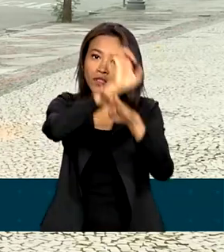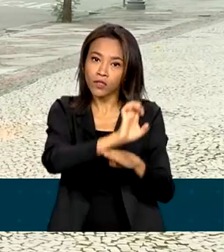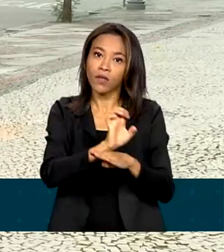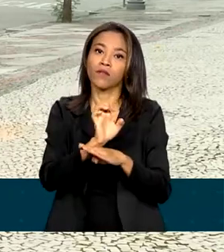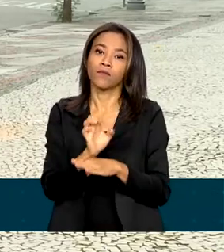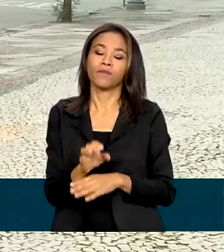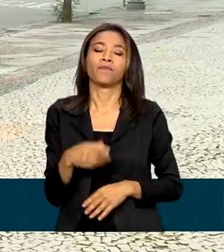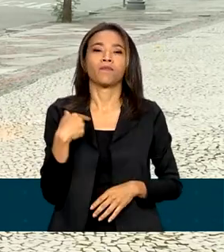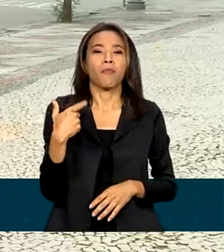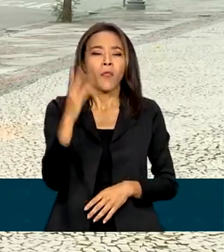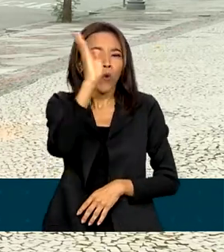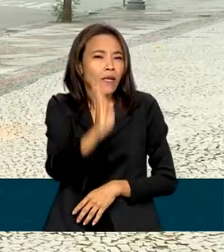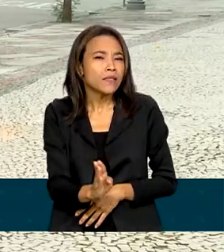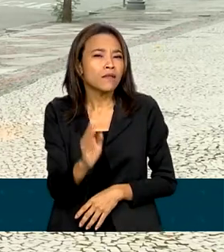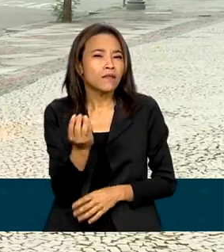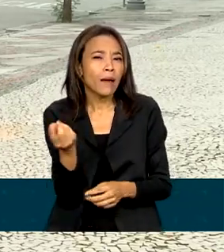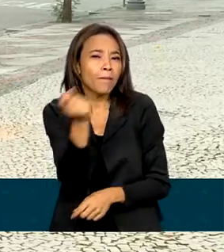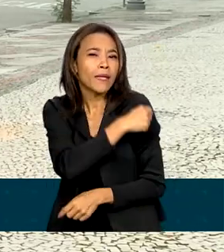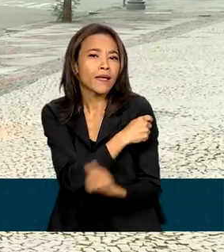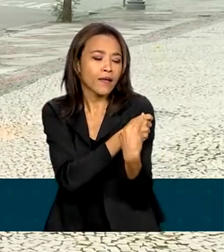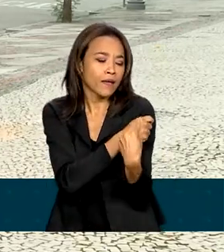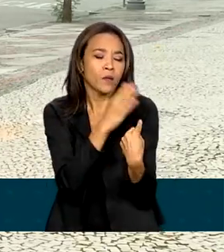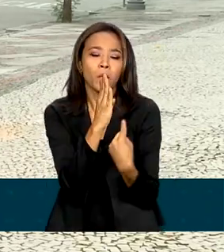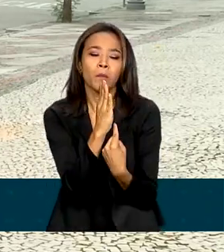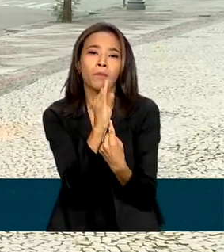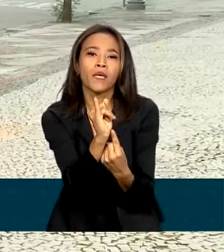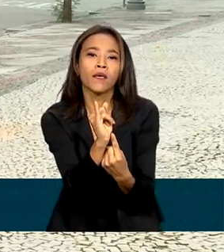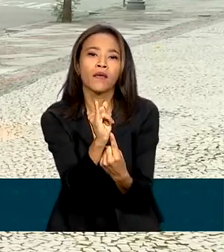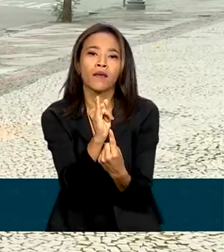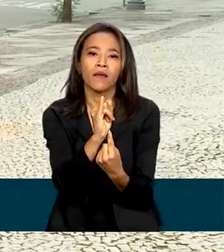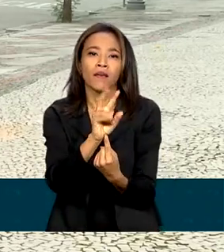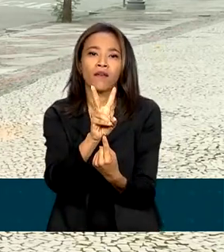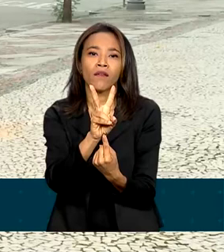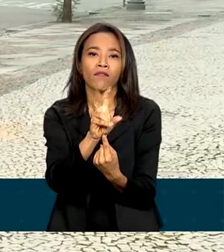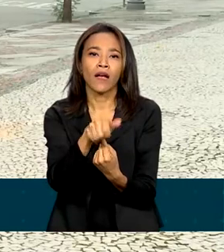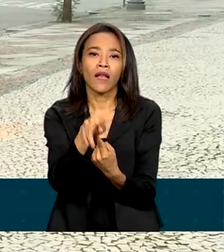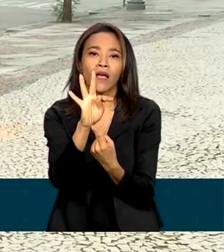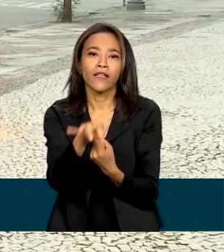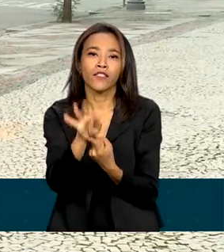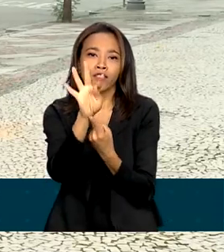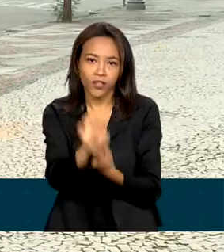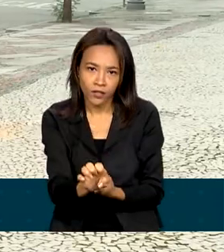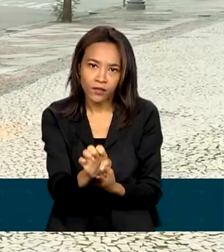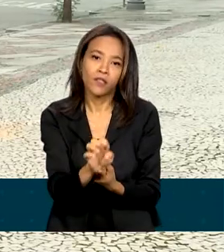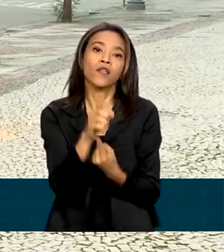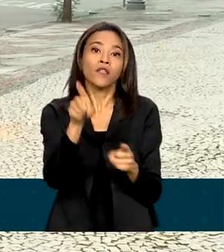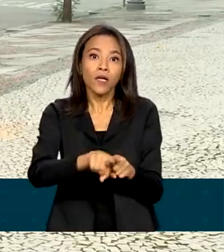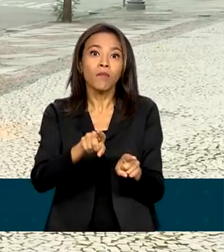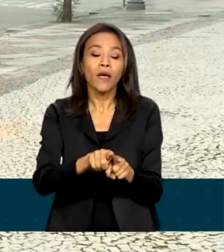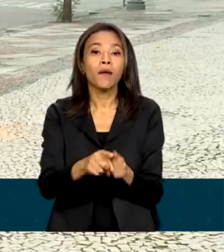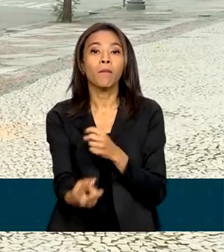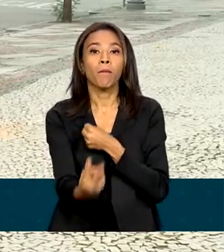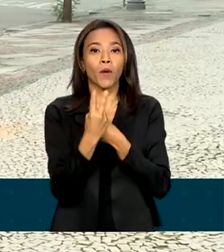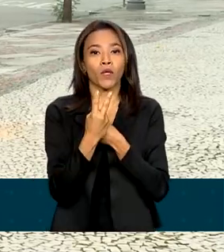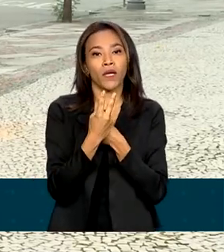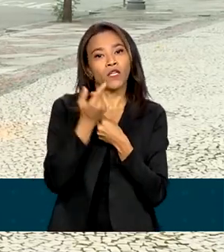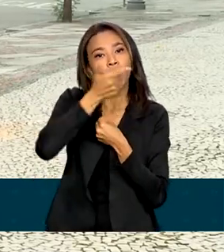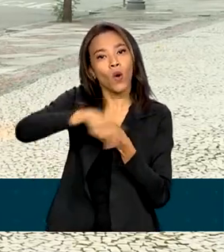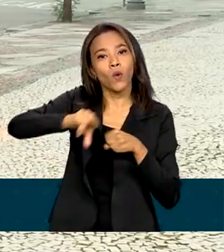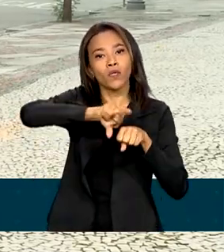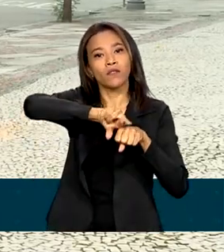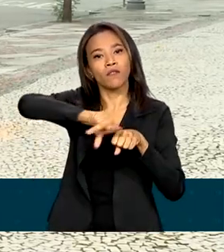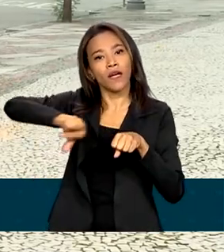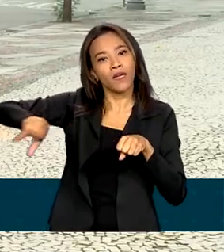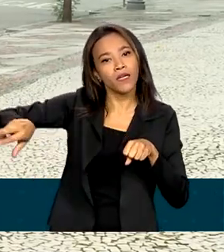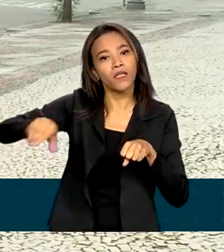o Brasil está aplicando a vacina bivalente, que oferece uma proteção maior, porque ela também protege contra as variantes do coronavírus.